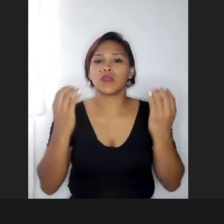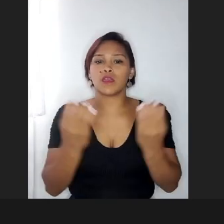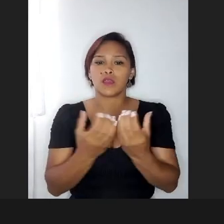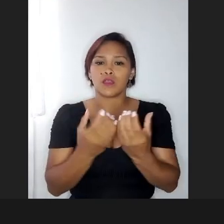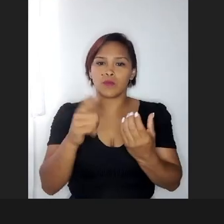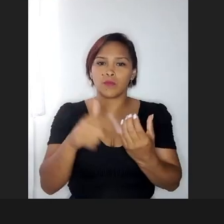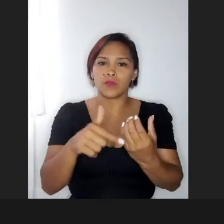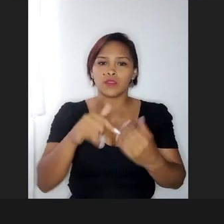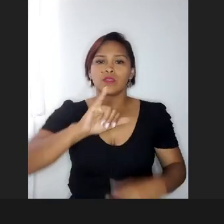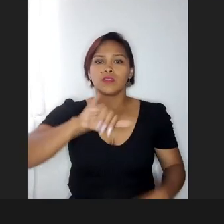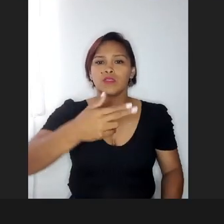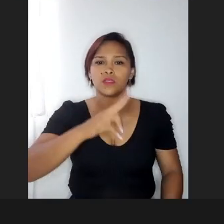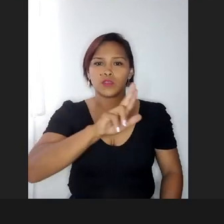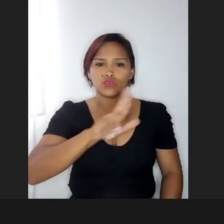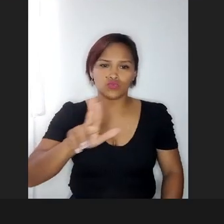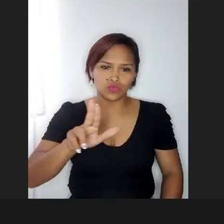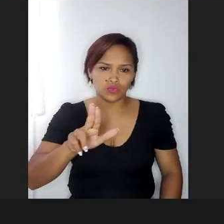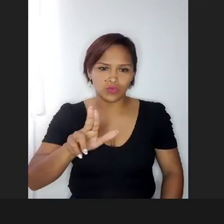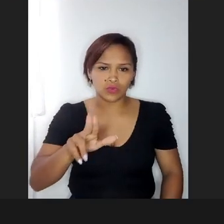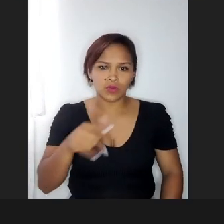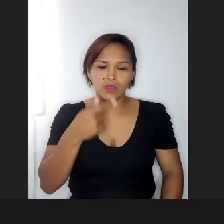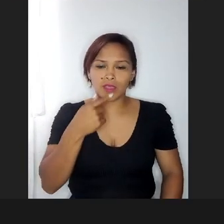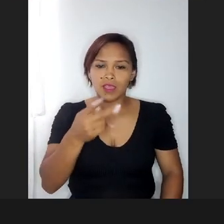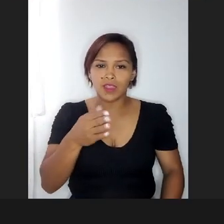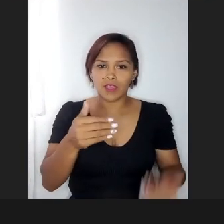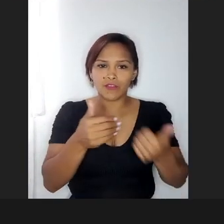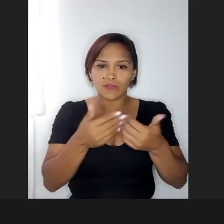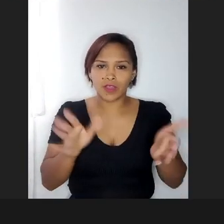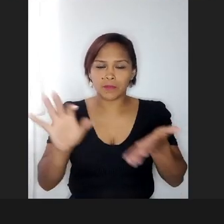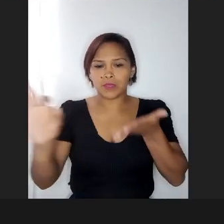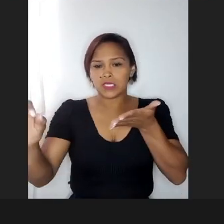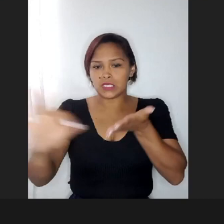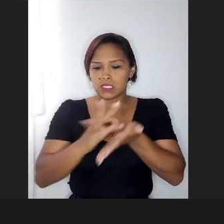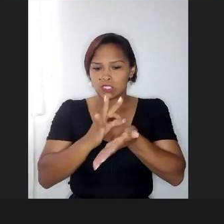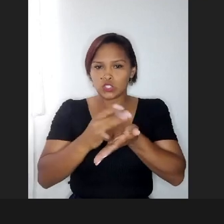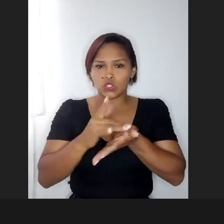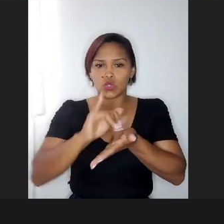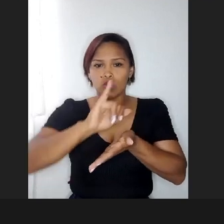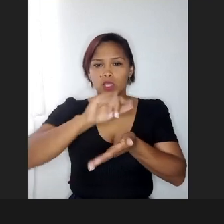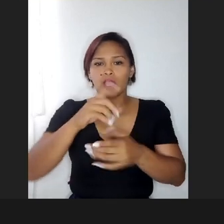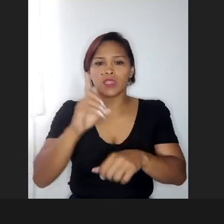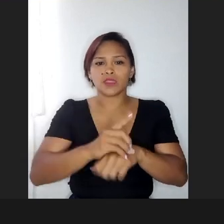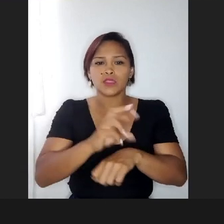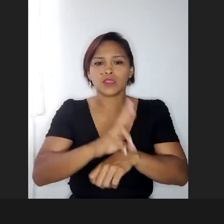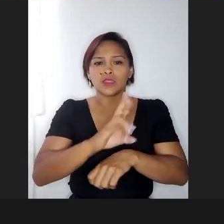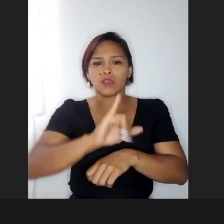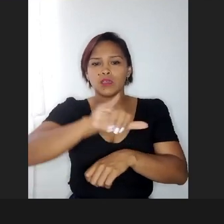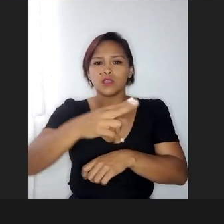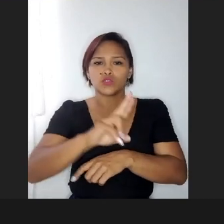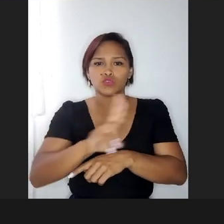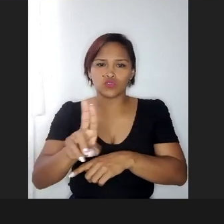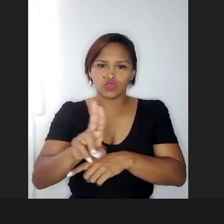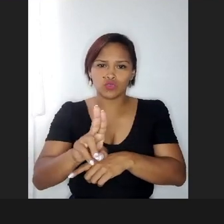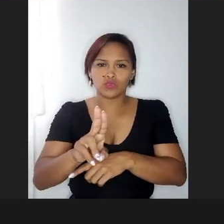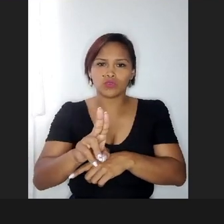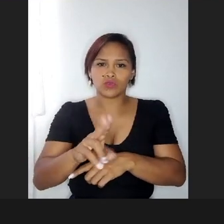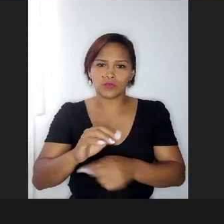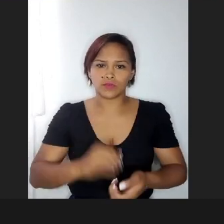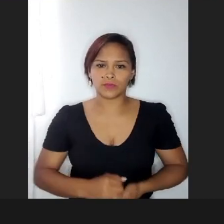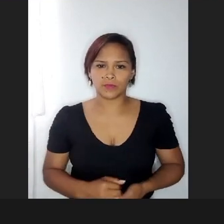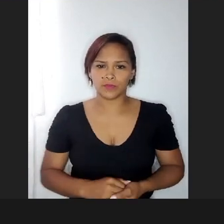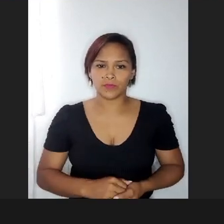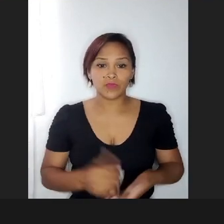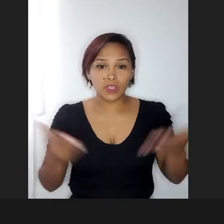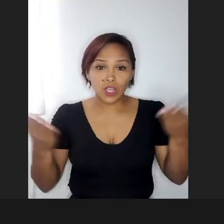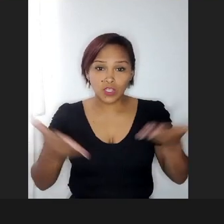Ju, que ela vai abrir inscrições, doutora Ju, ela é, tá aberta, viu, Ju, tá aberta a